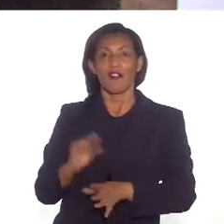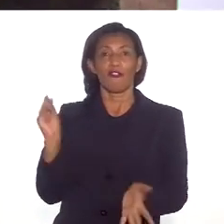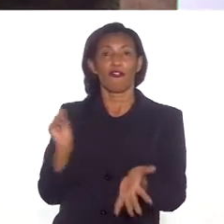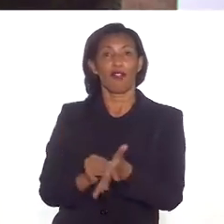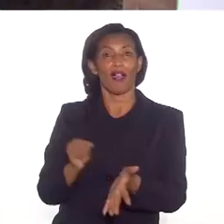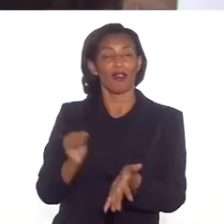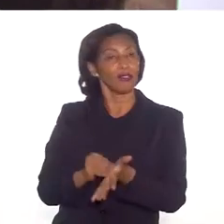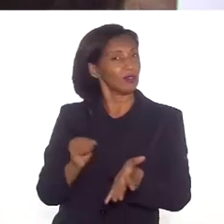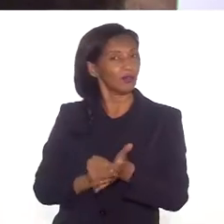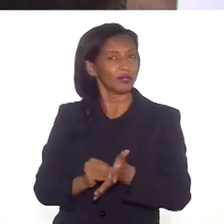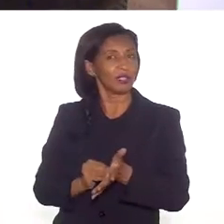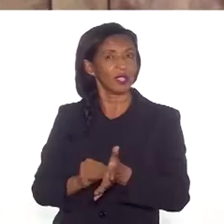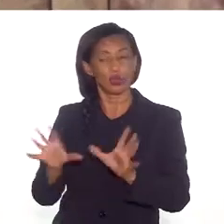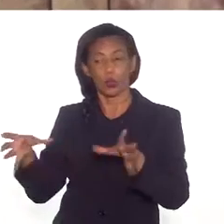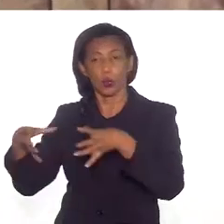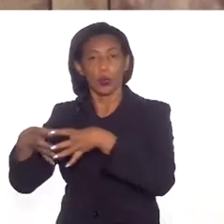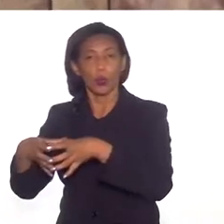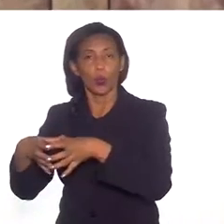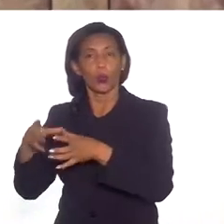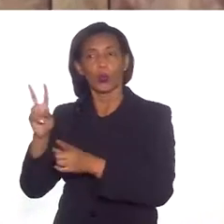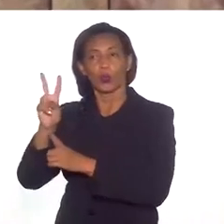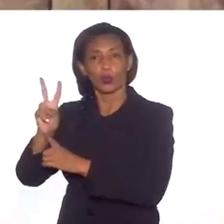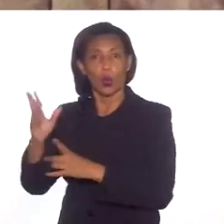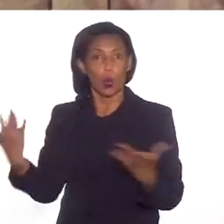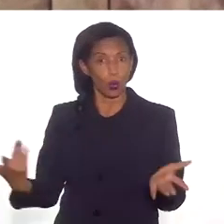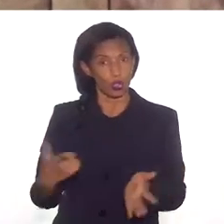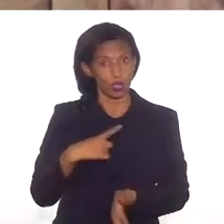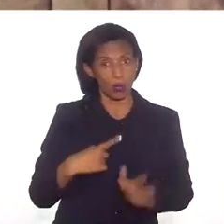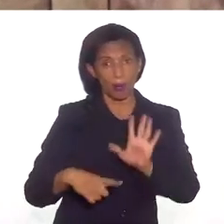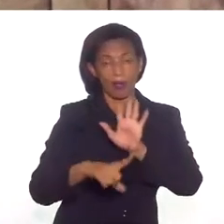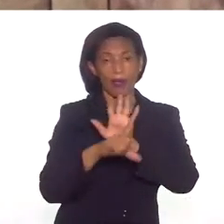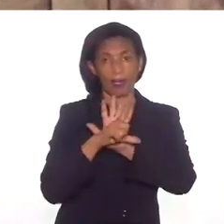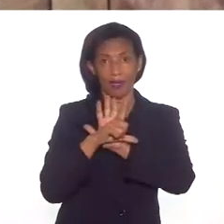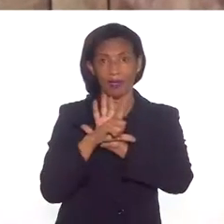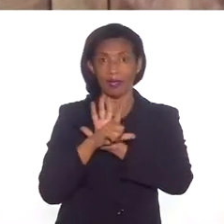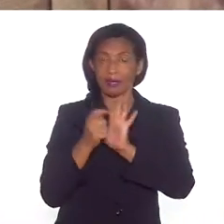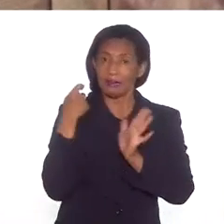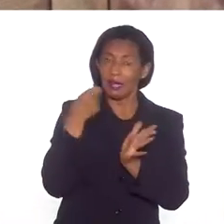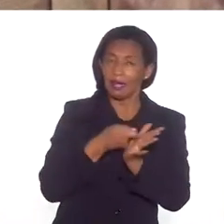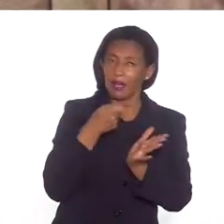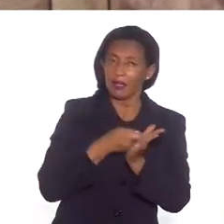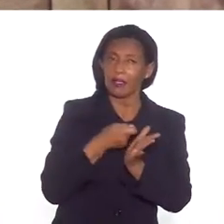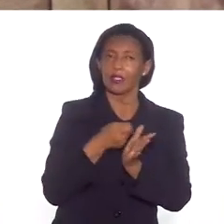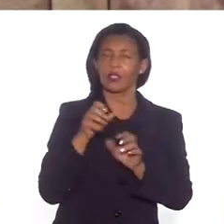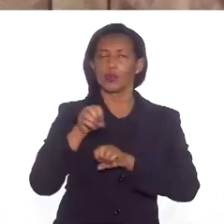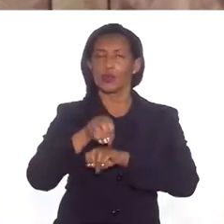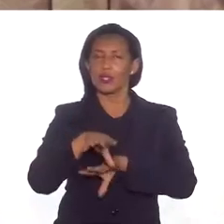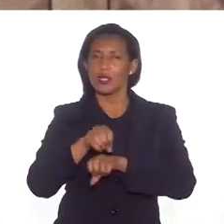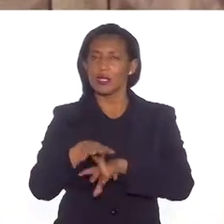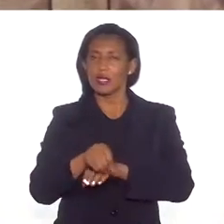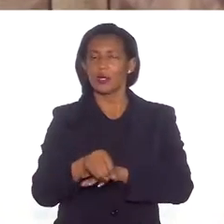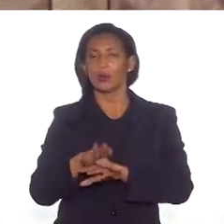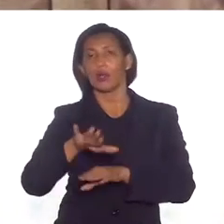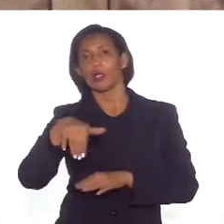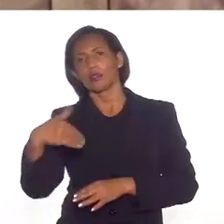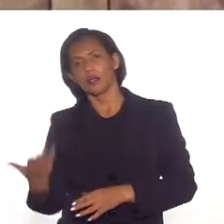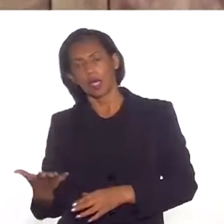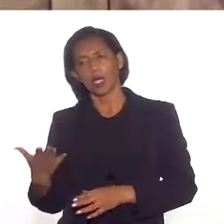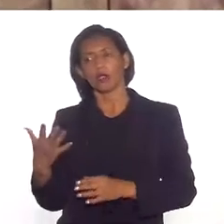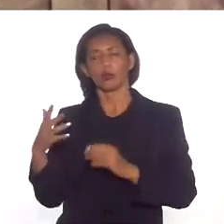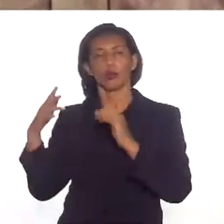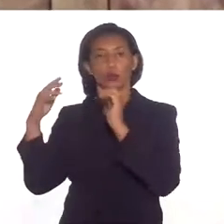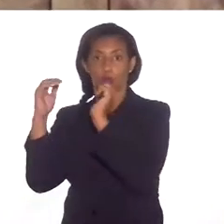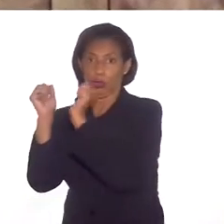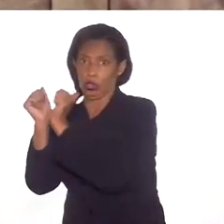ainda é muito carente. Nós temos hoje uma lei que garante o ensino, tanto da história dos povos que